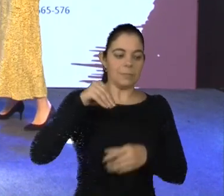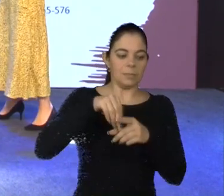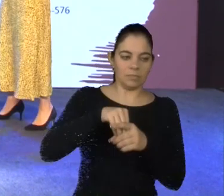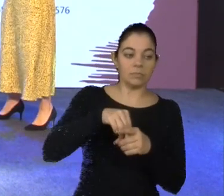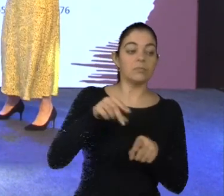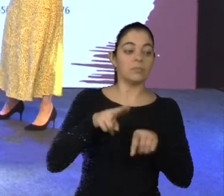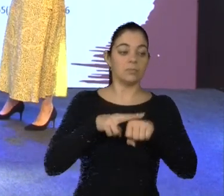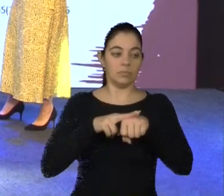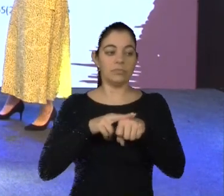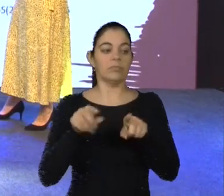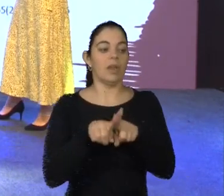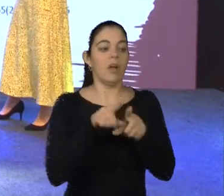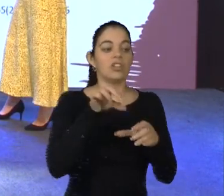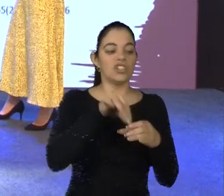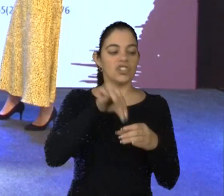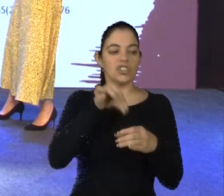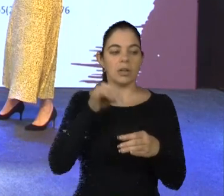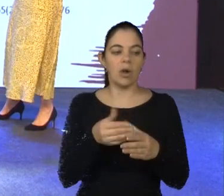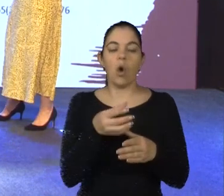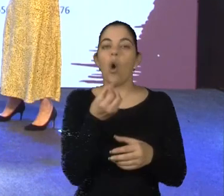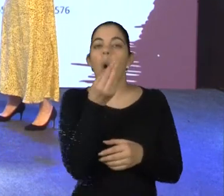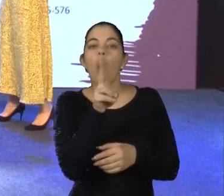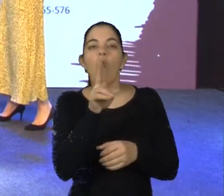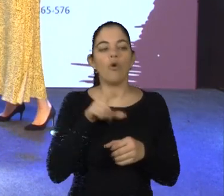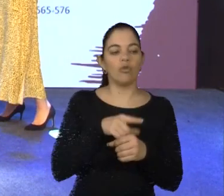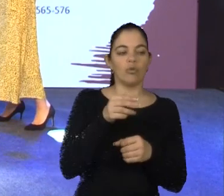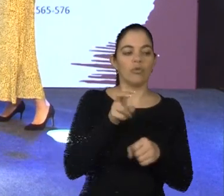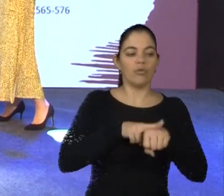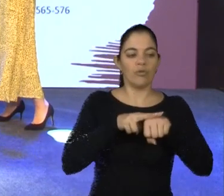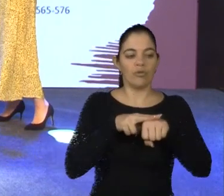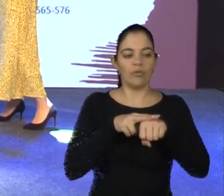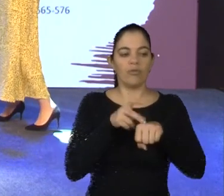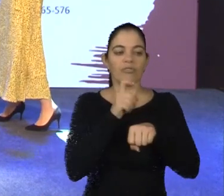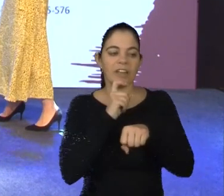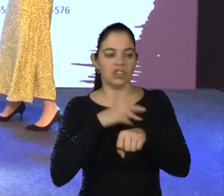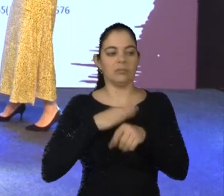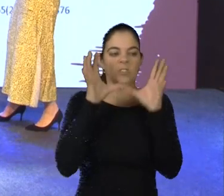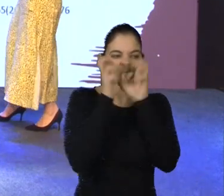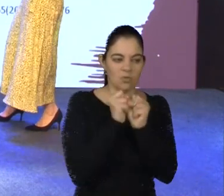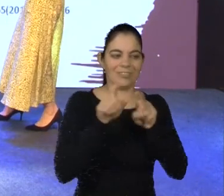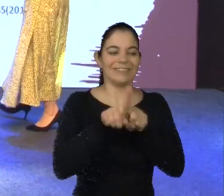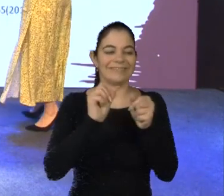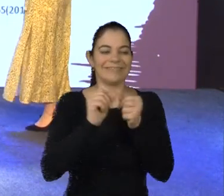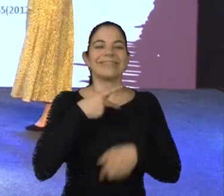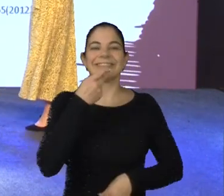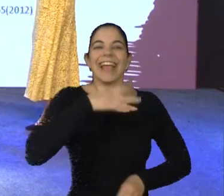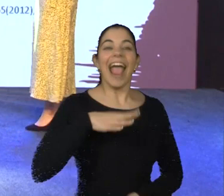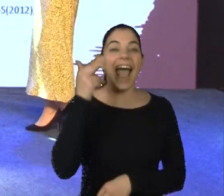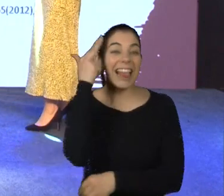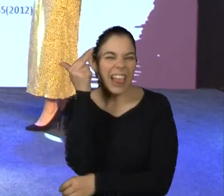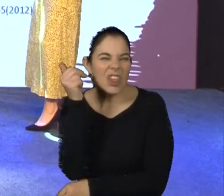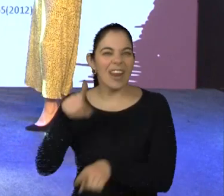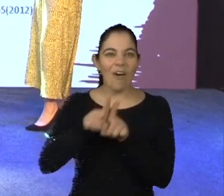a uva verde escura, a uva verde escura não envelhecida em barris, em natura, ou